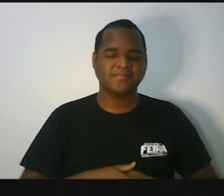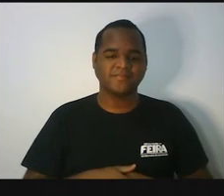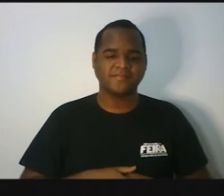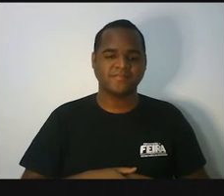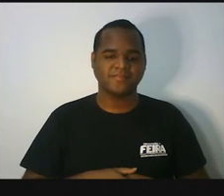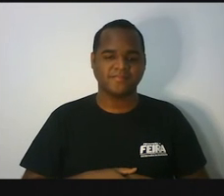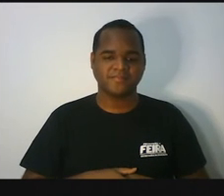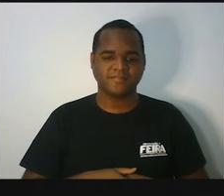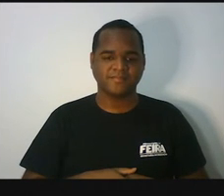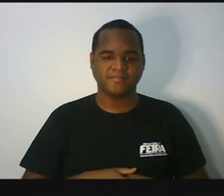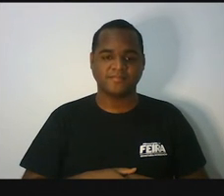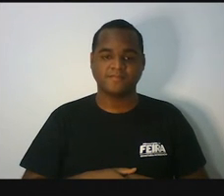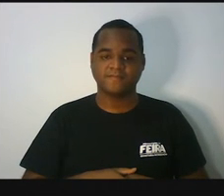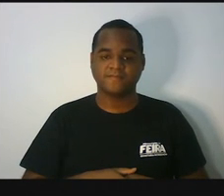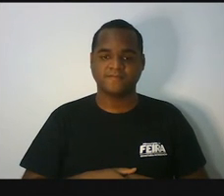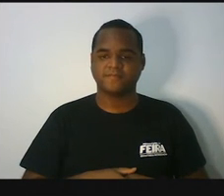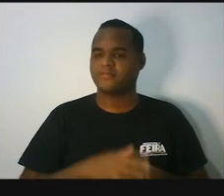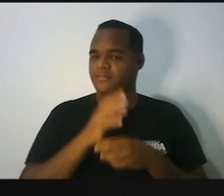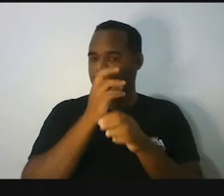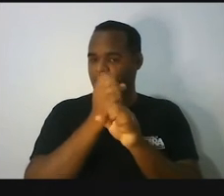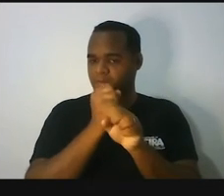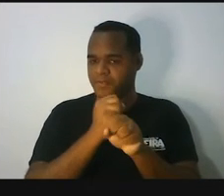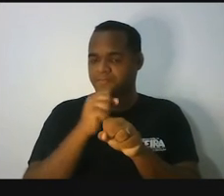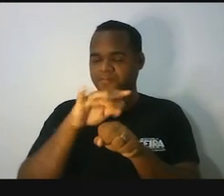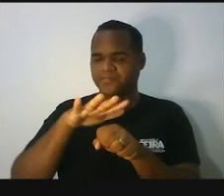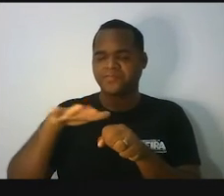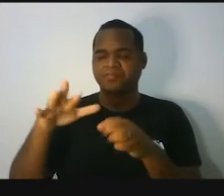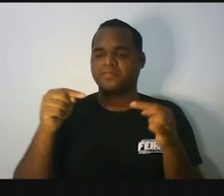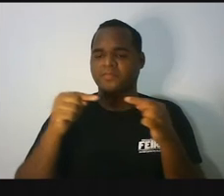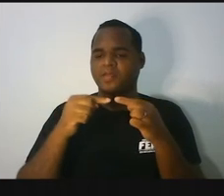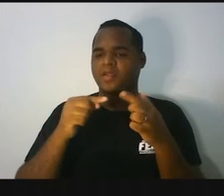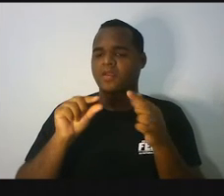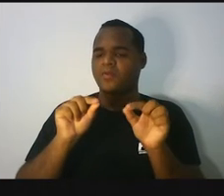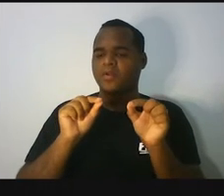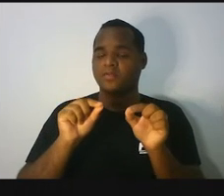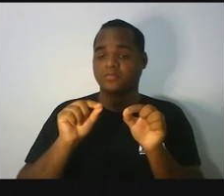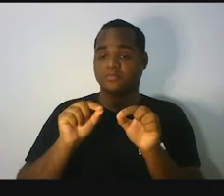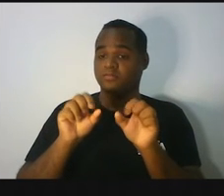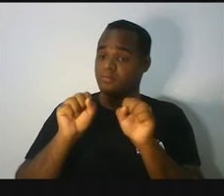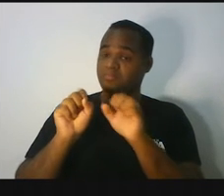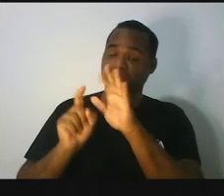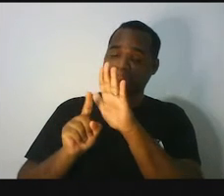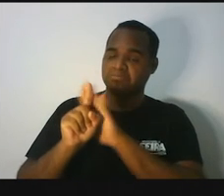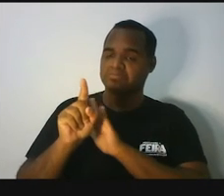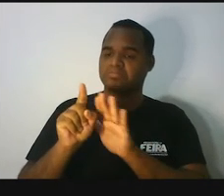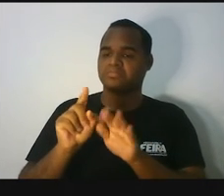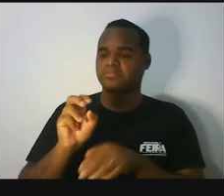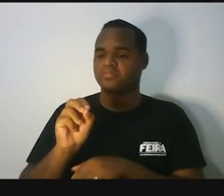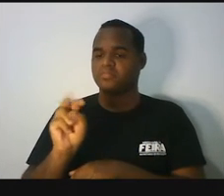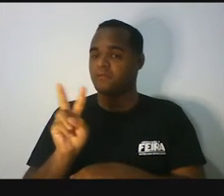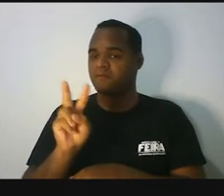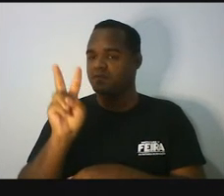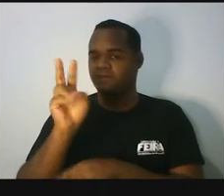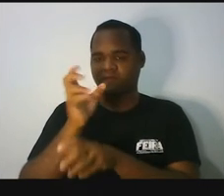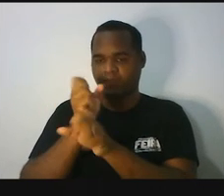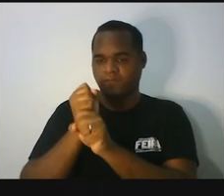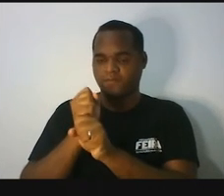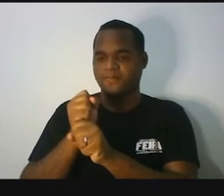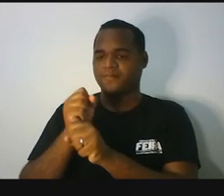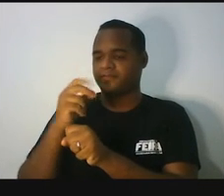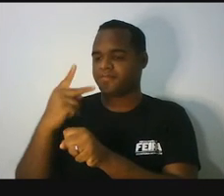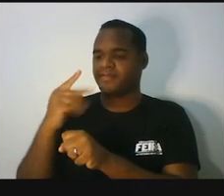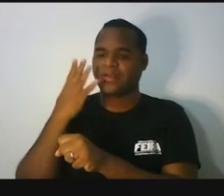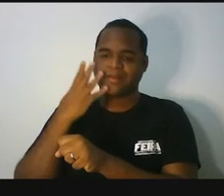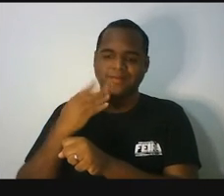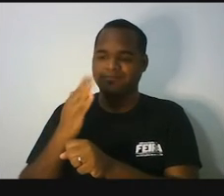Esse custo do parque é o que está sendo perguntado. É qual o valor que foi investido para construir